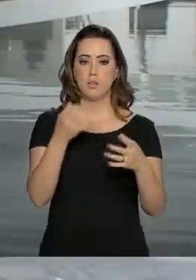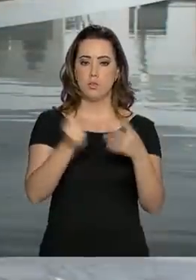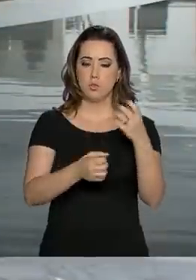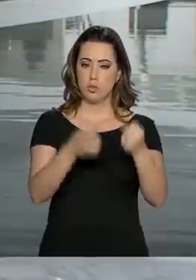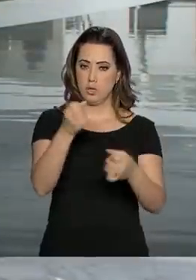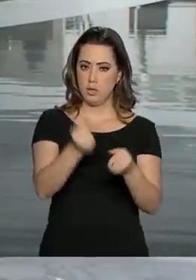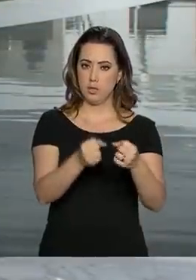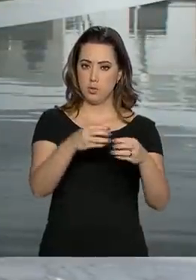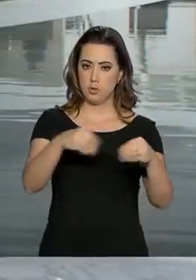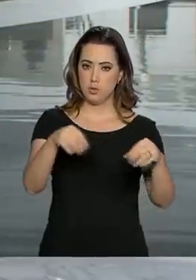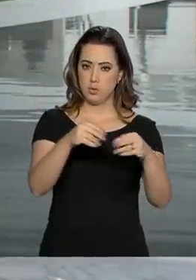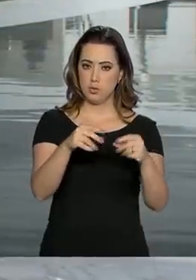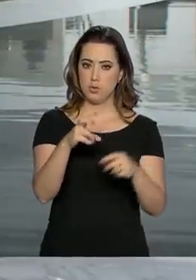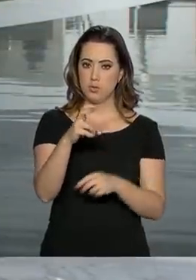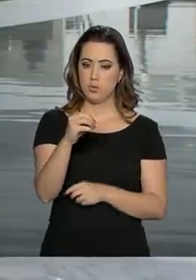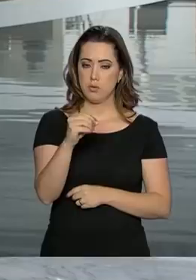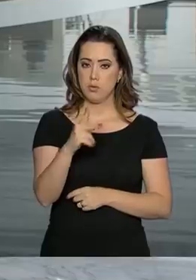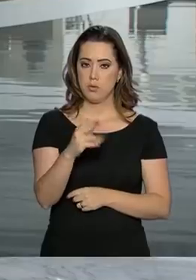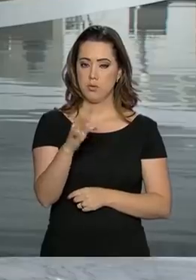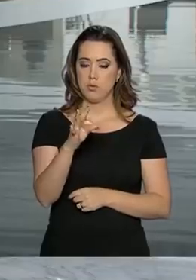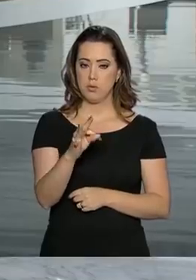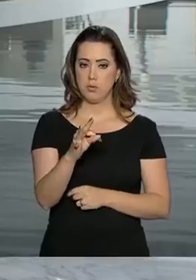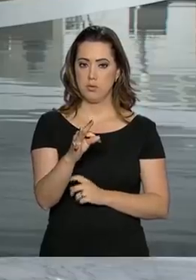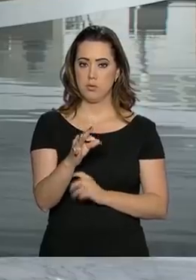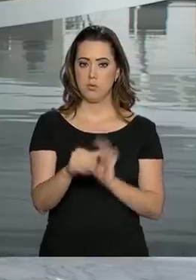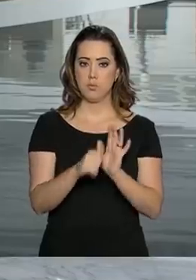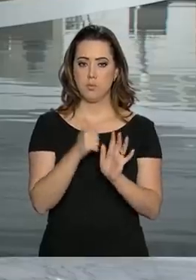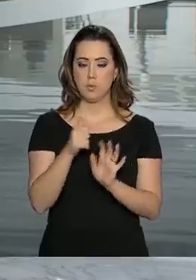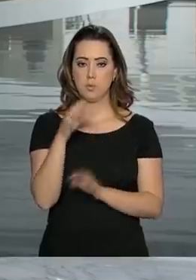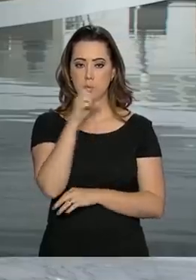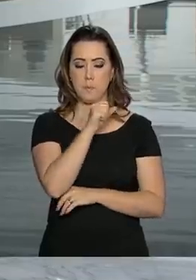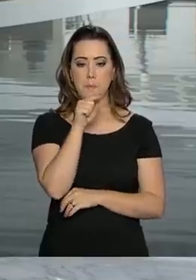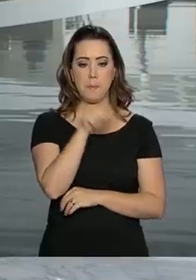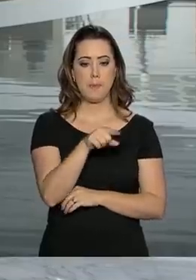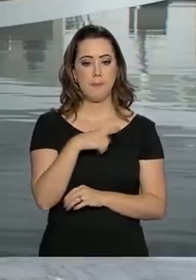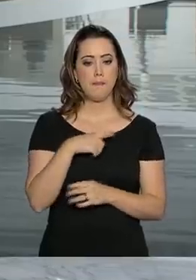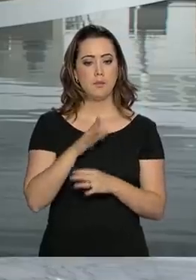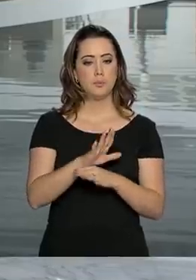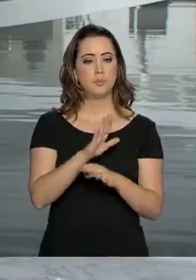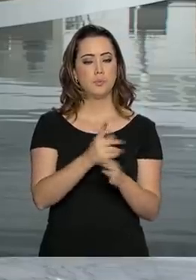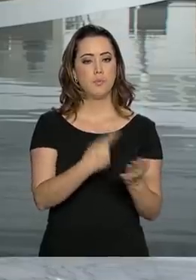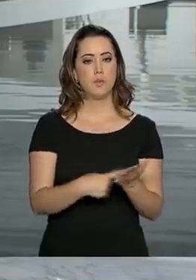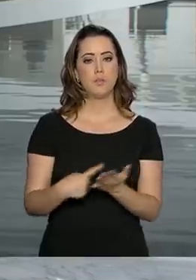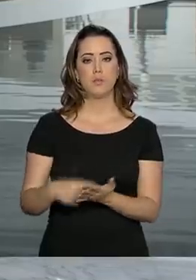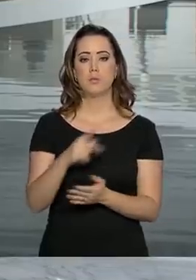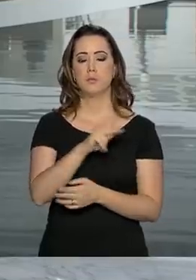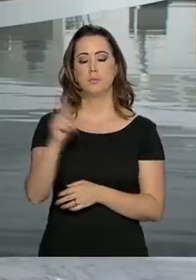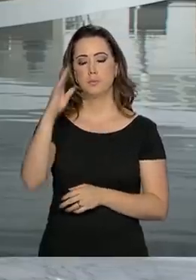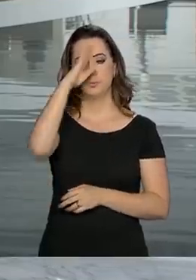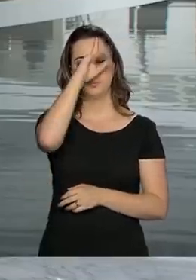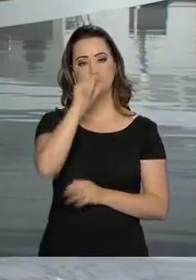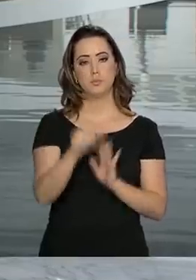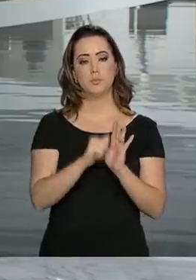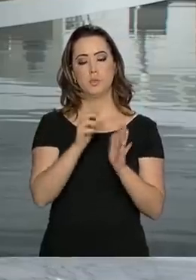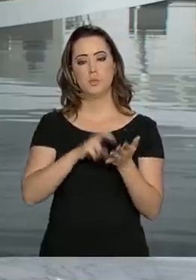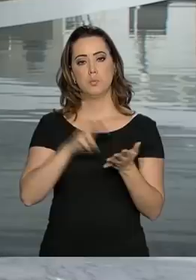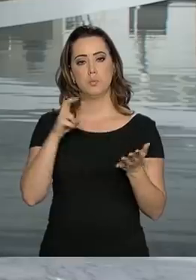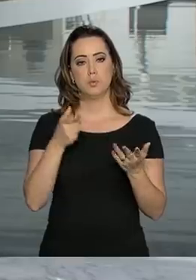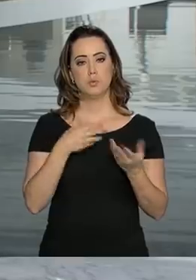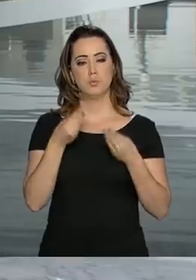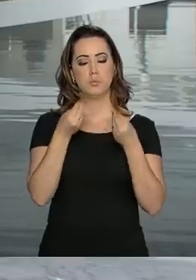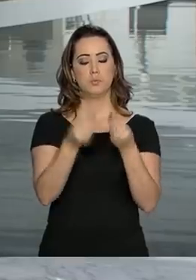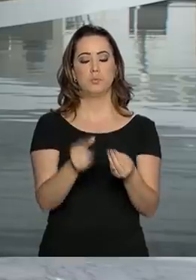e 500 kits de primeiros socorros. Ainda sobre a agenda do presidente Jair Bolsonaro, pela manhã ele